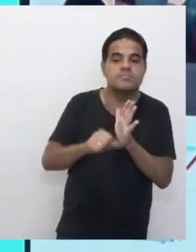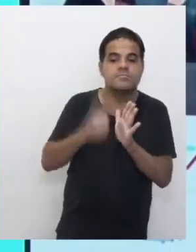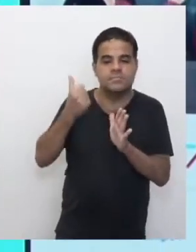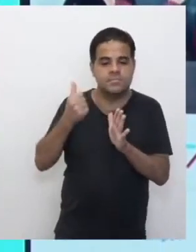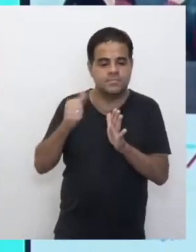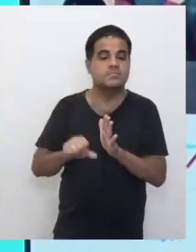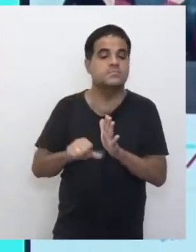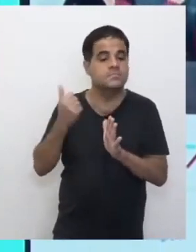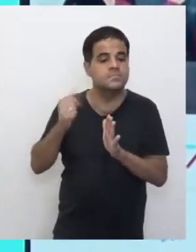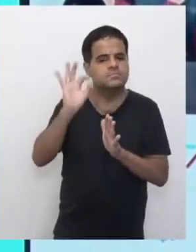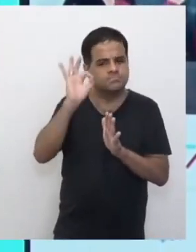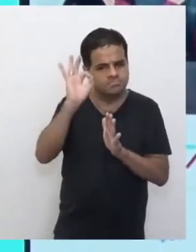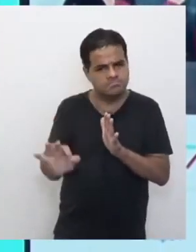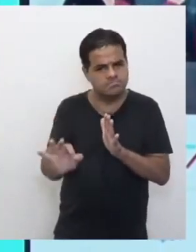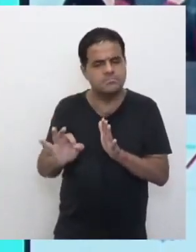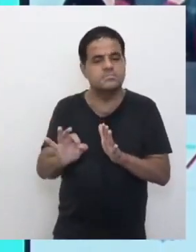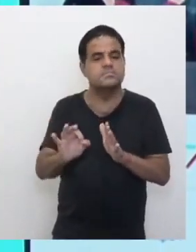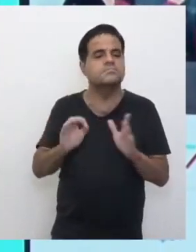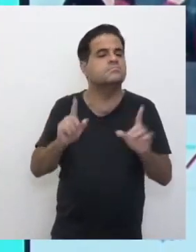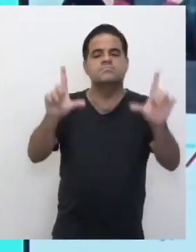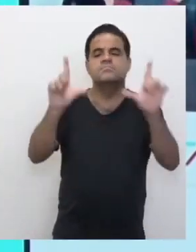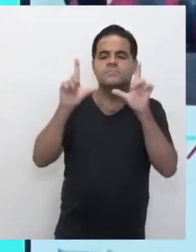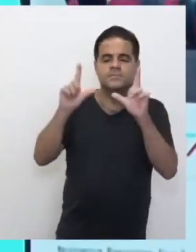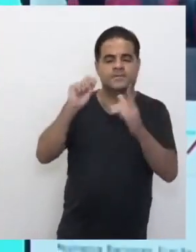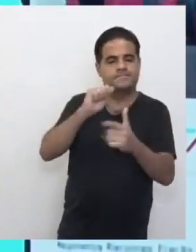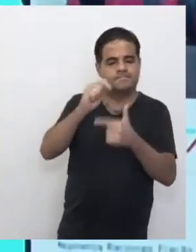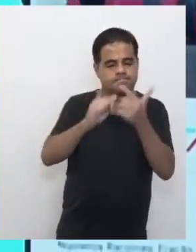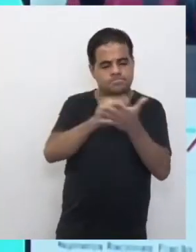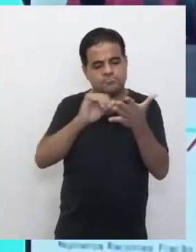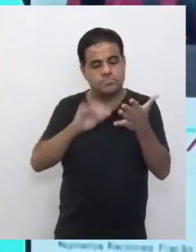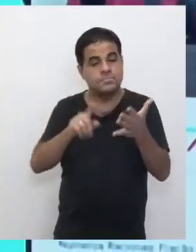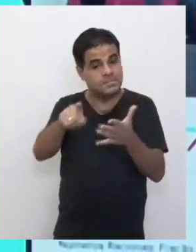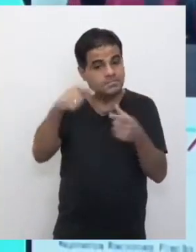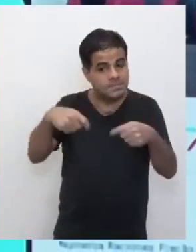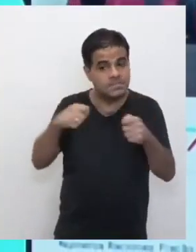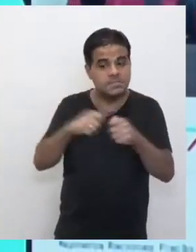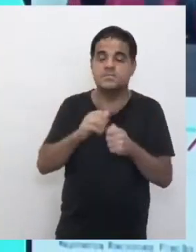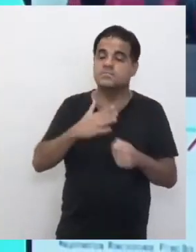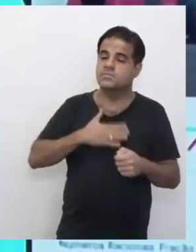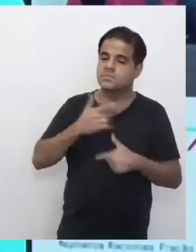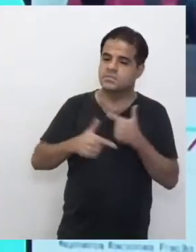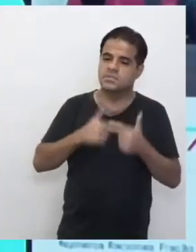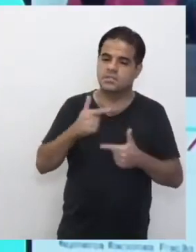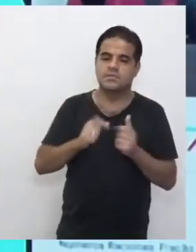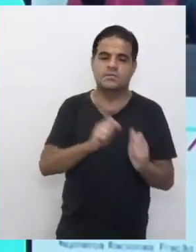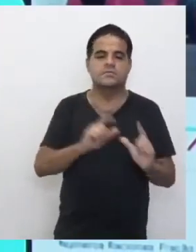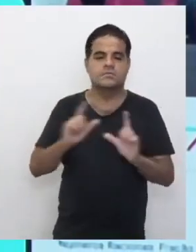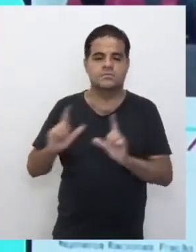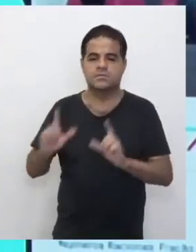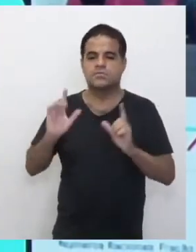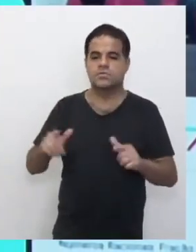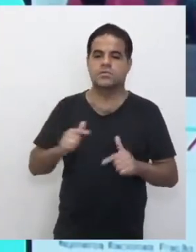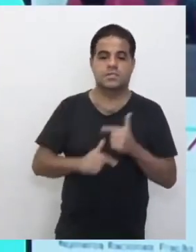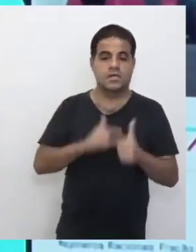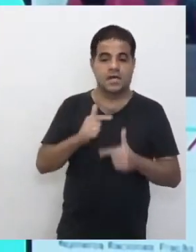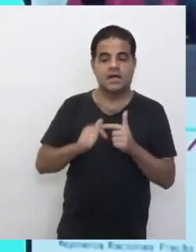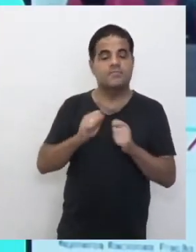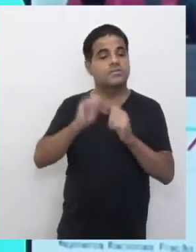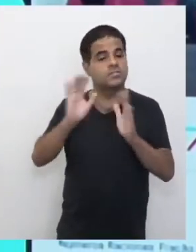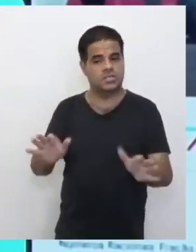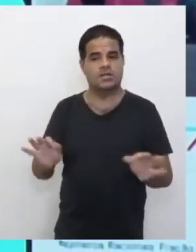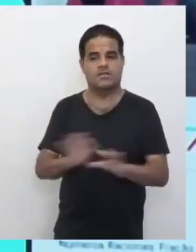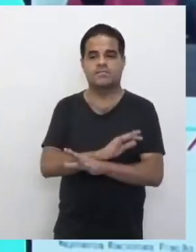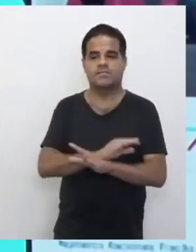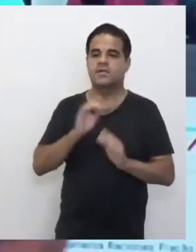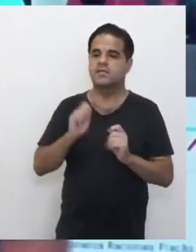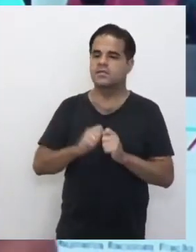é justamente as tarefas que você ainda tem que fazer, que são as minhas tarefas, e aqui já as tarefas realizadas, né?